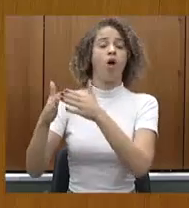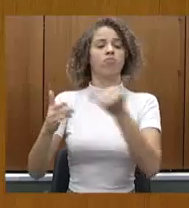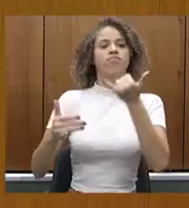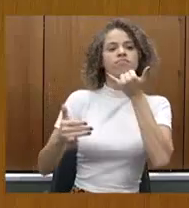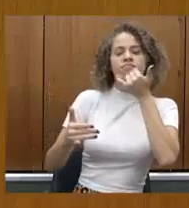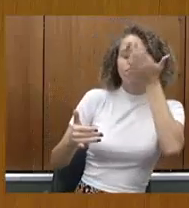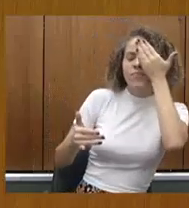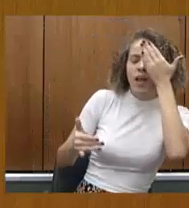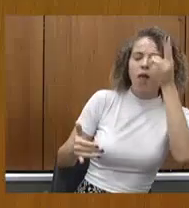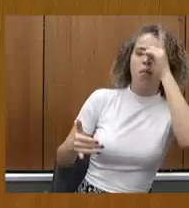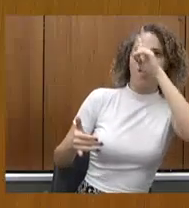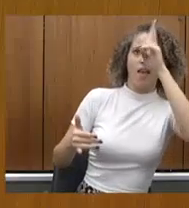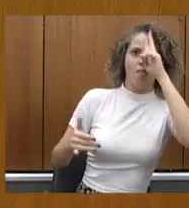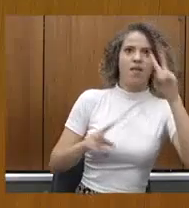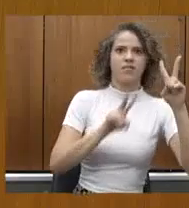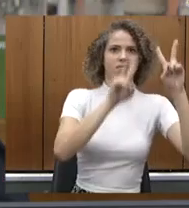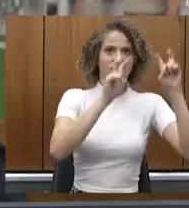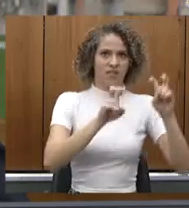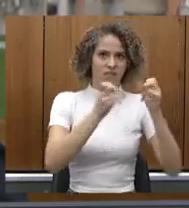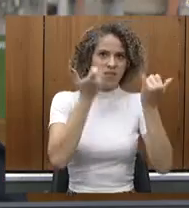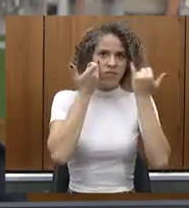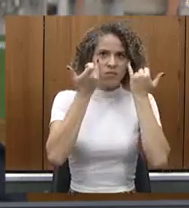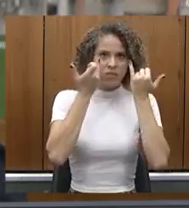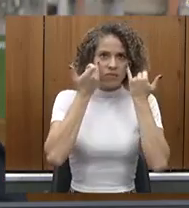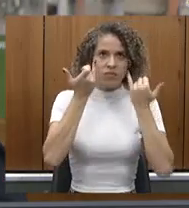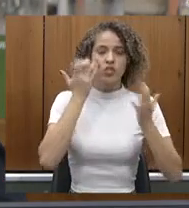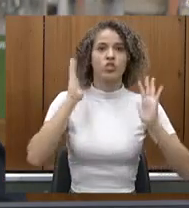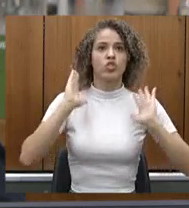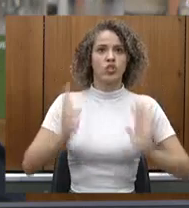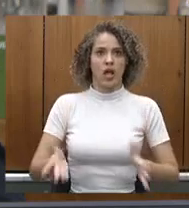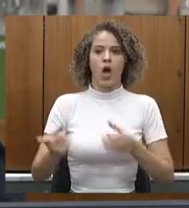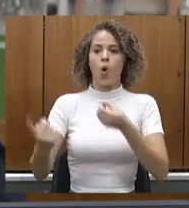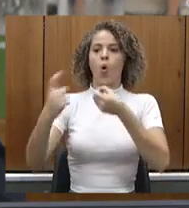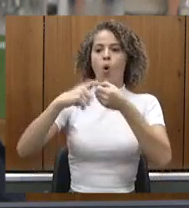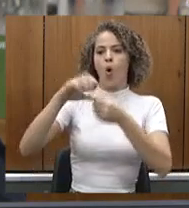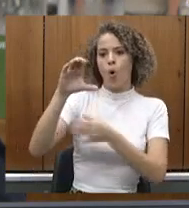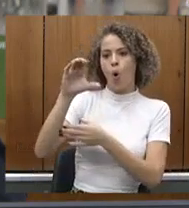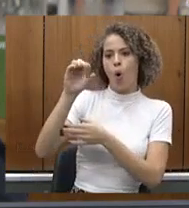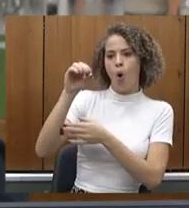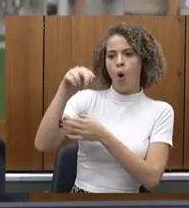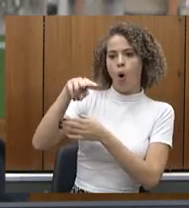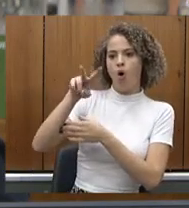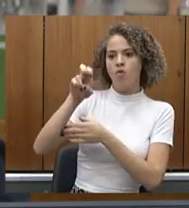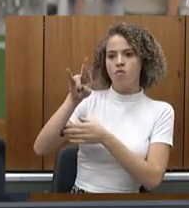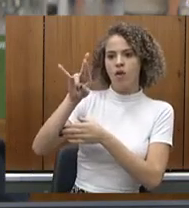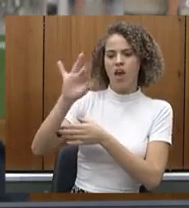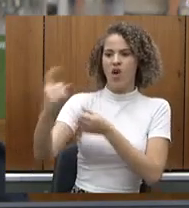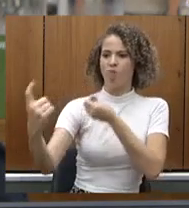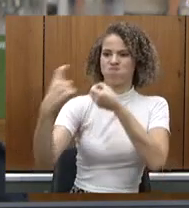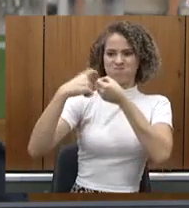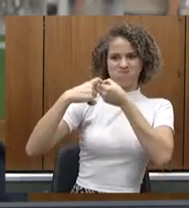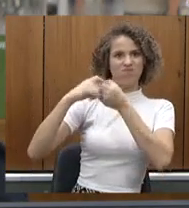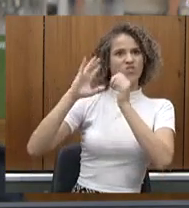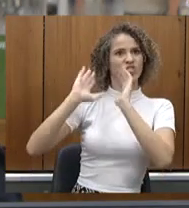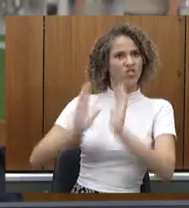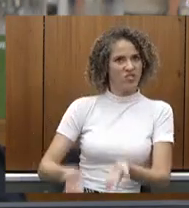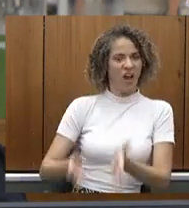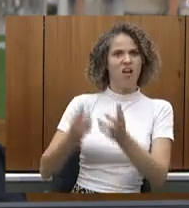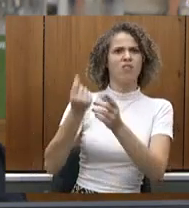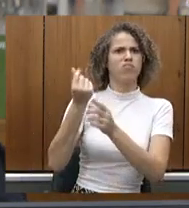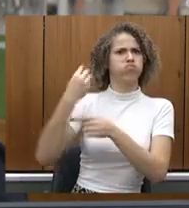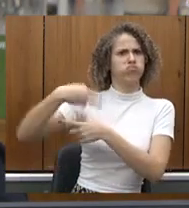Presidente, nós já fizemos o convênio de 4 milhões de reais, o recurso foi já depositado há algum tempo,